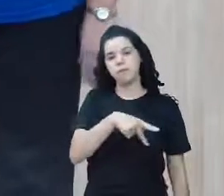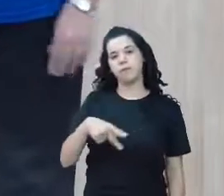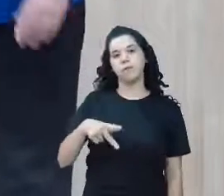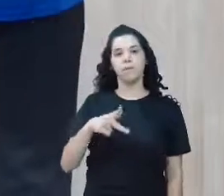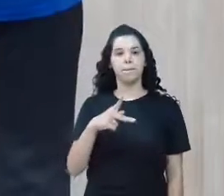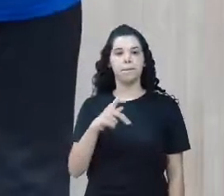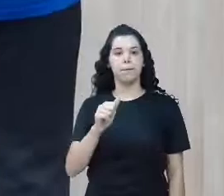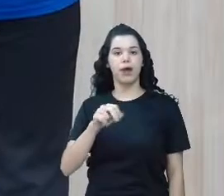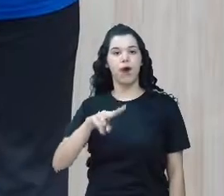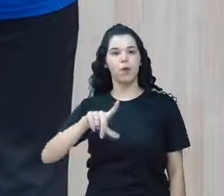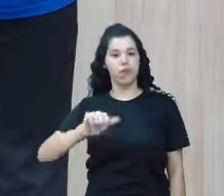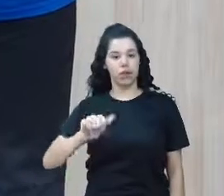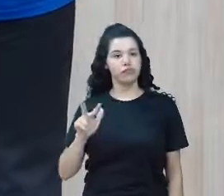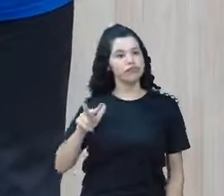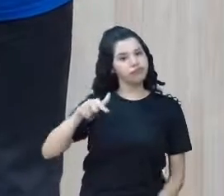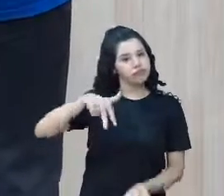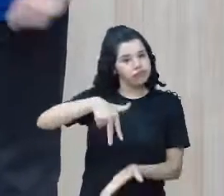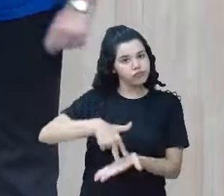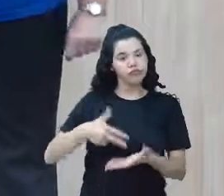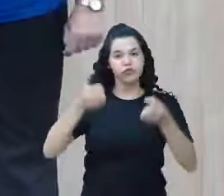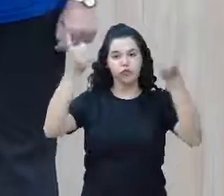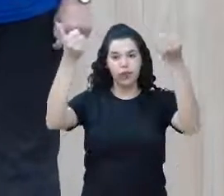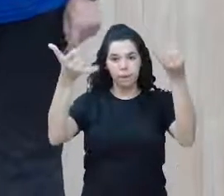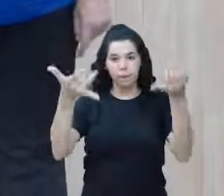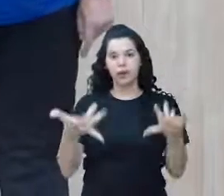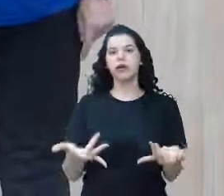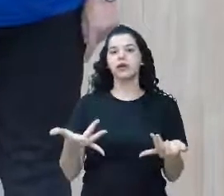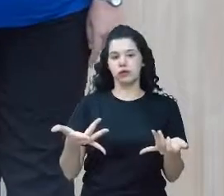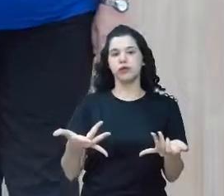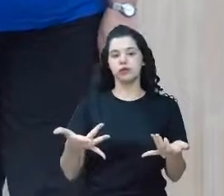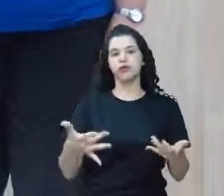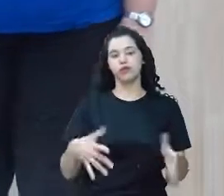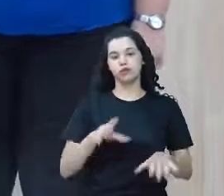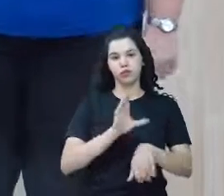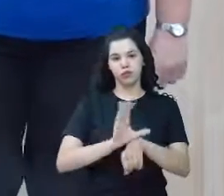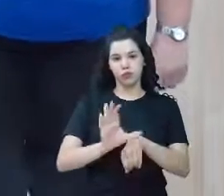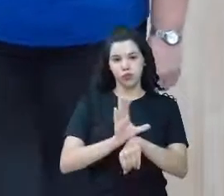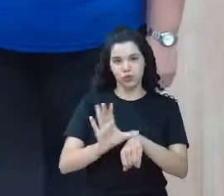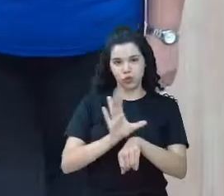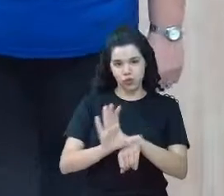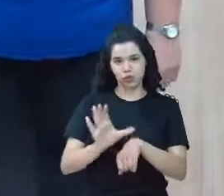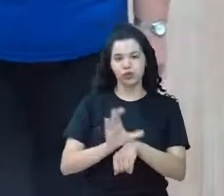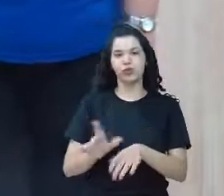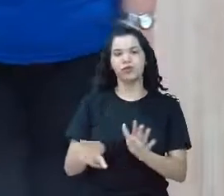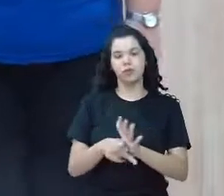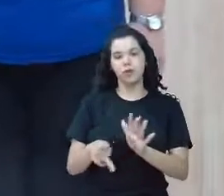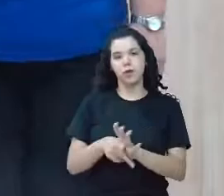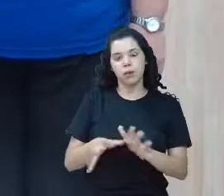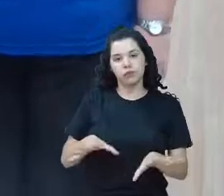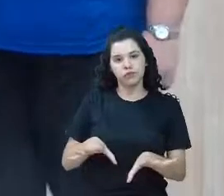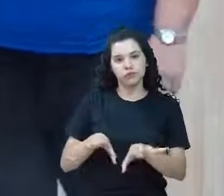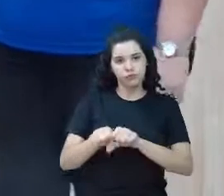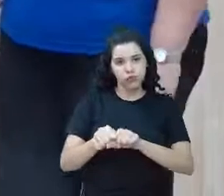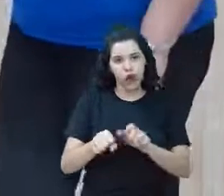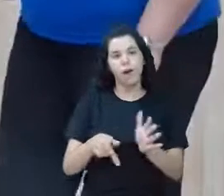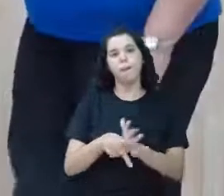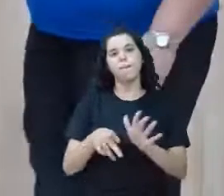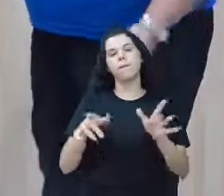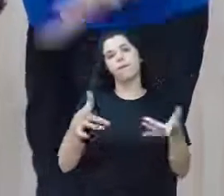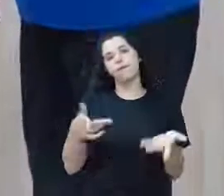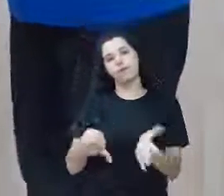estar aqui com vocês falando um pouquinho mais ainda sobre esse curso de qualificação profissional. Só